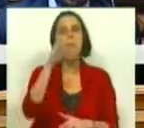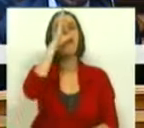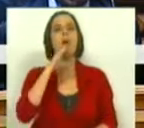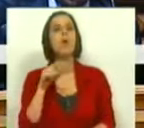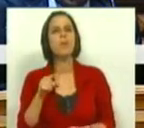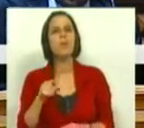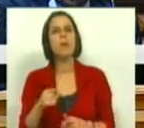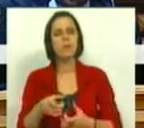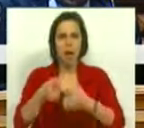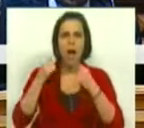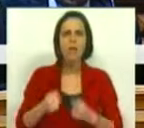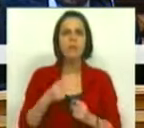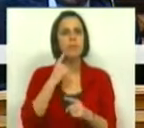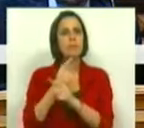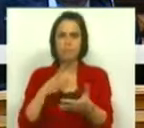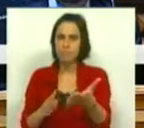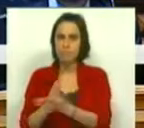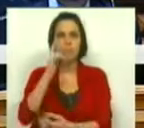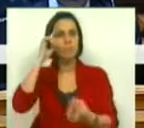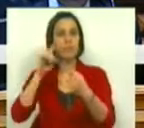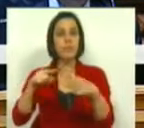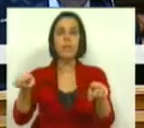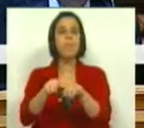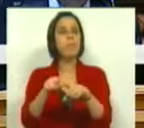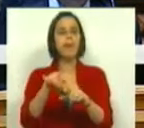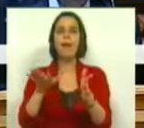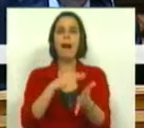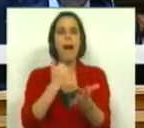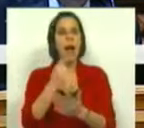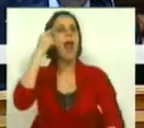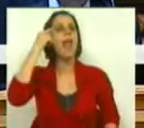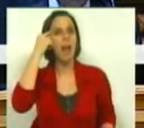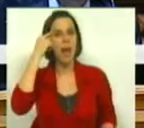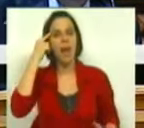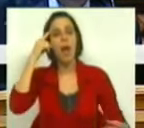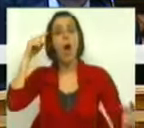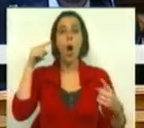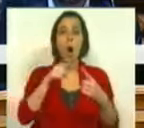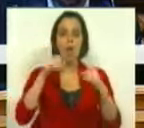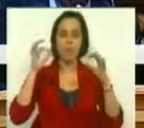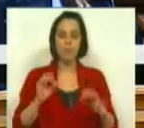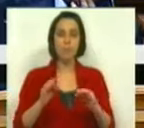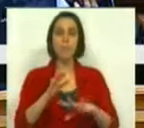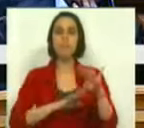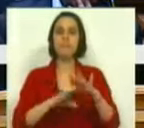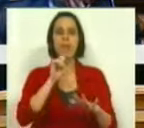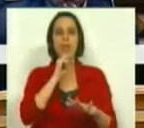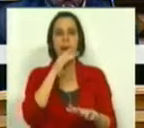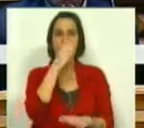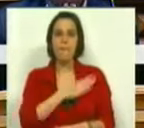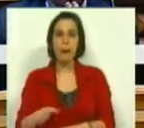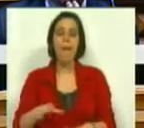isso o Governo tem insistido em manter esta meta como um objetivo sempre presente e como um objetivo concretizado.